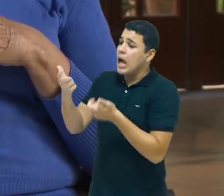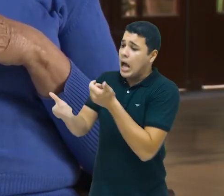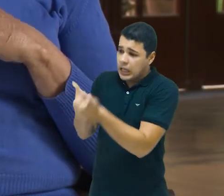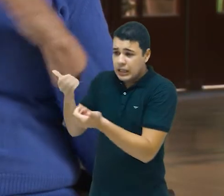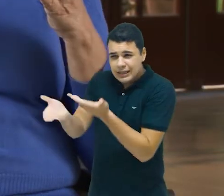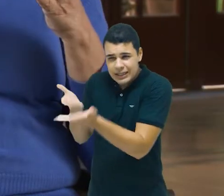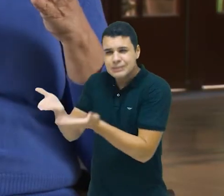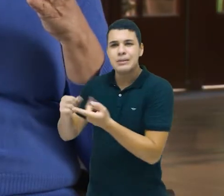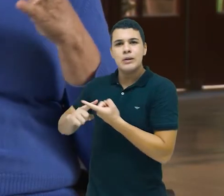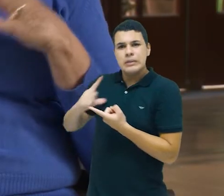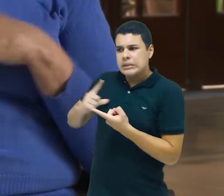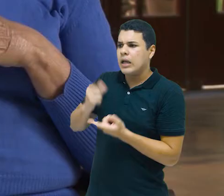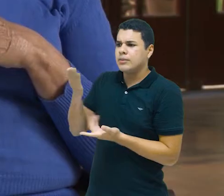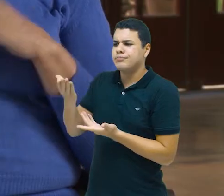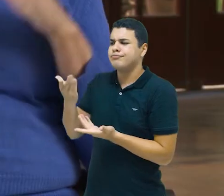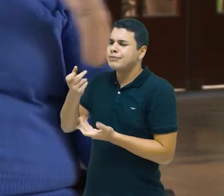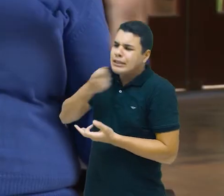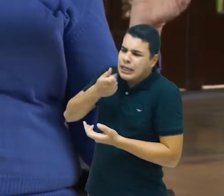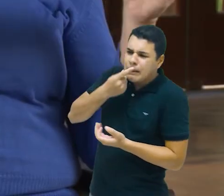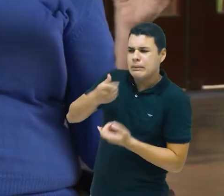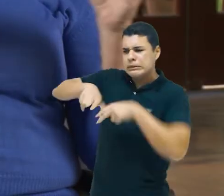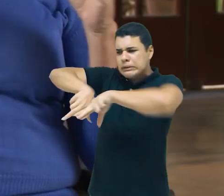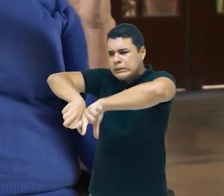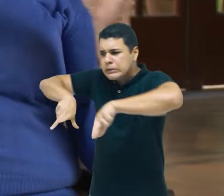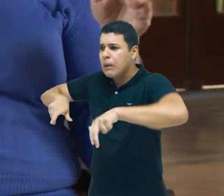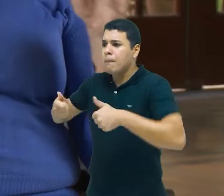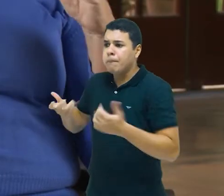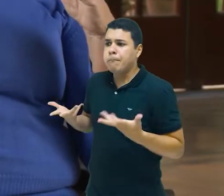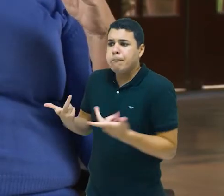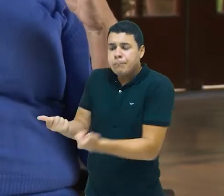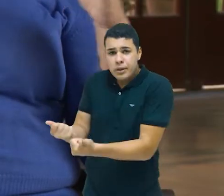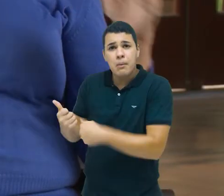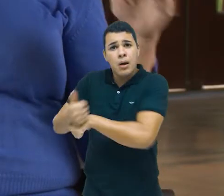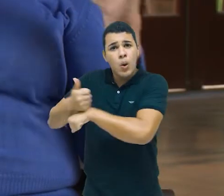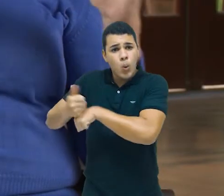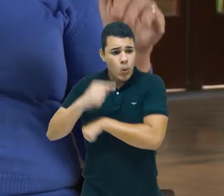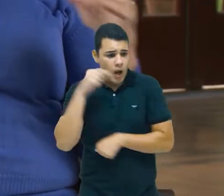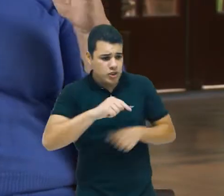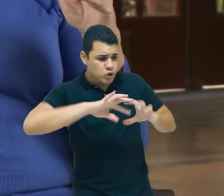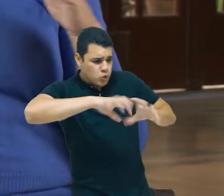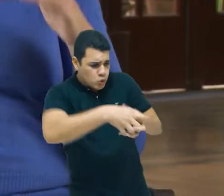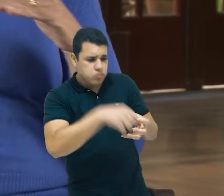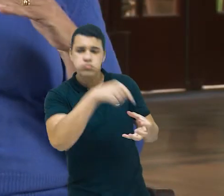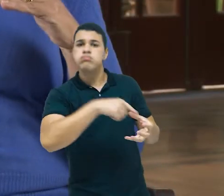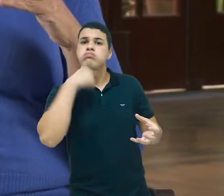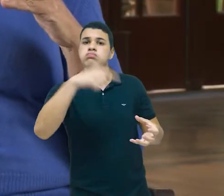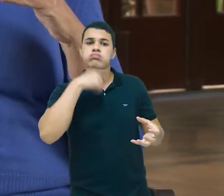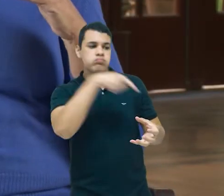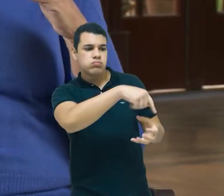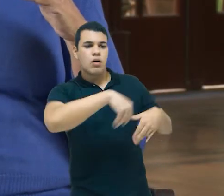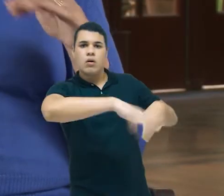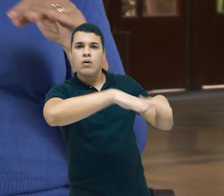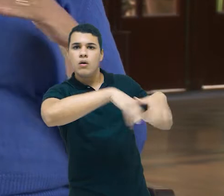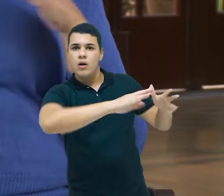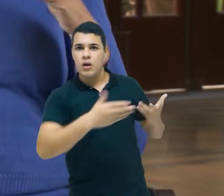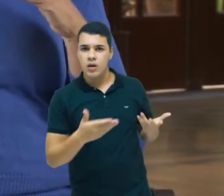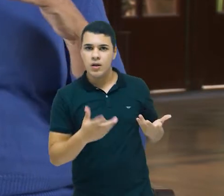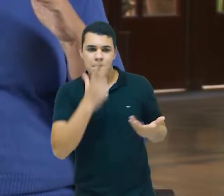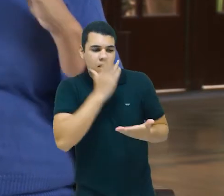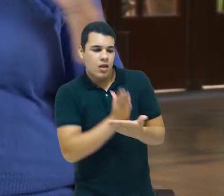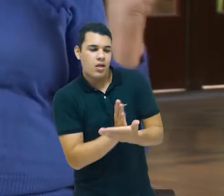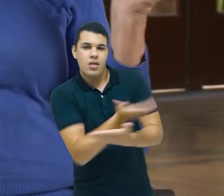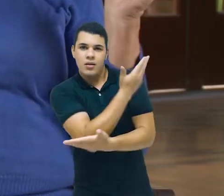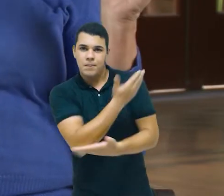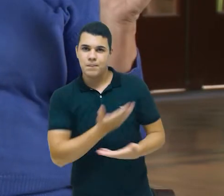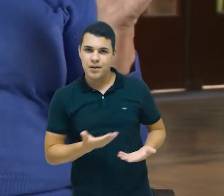diria, muito perverso, não é? Porque metade, a ideia é que metade do país terá um padrão assistencial melhor